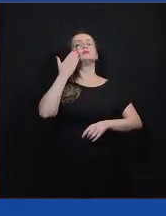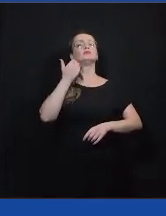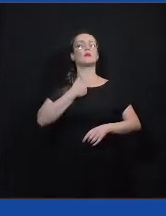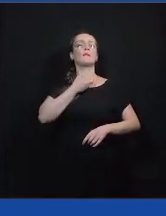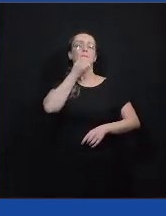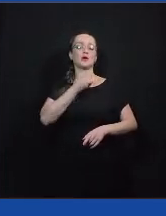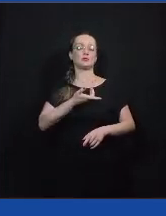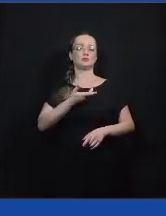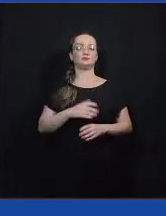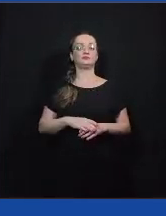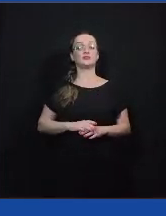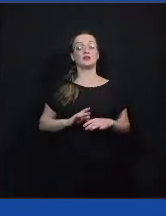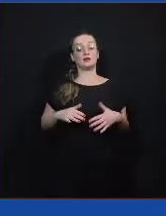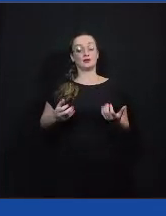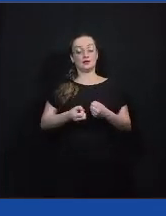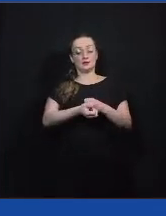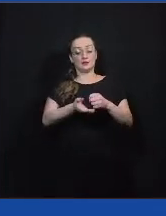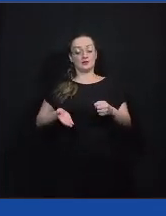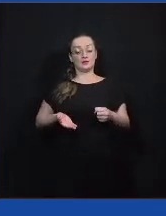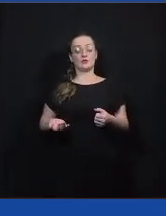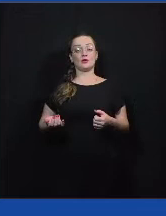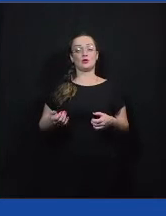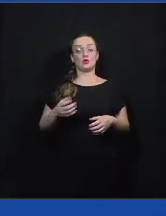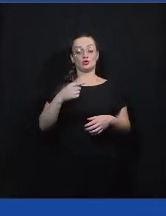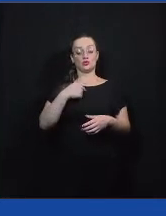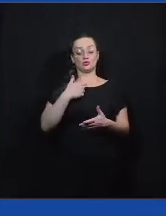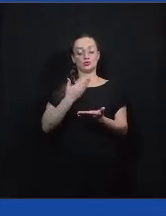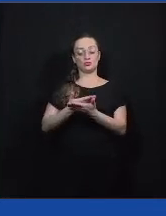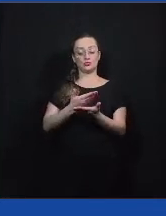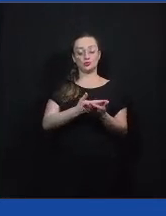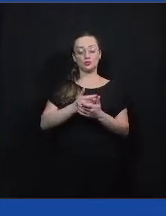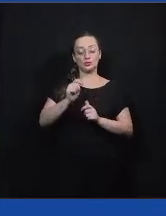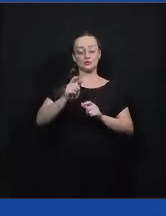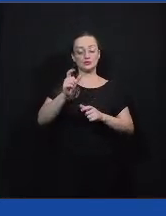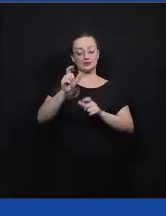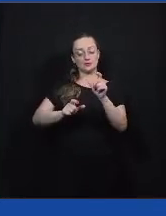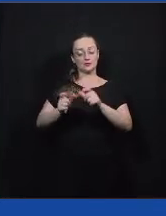né? A gente tem a democracia a partir do momento que a gente escuta os atores envolvidos.